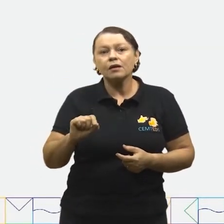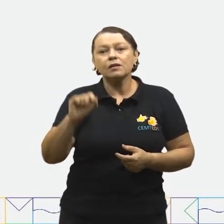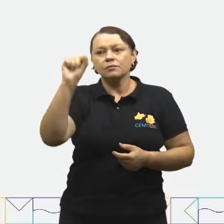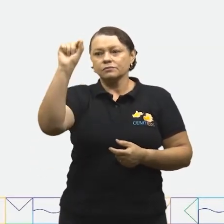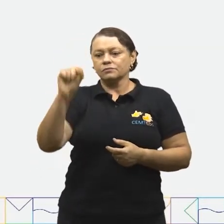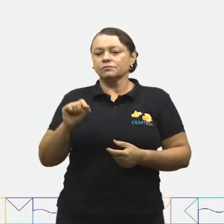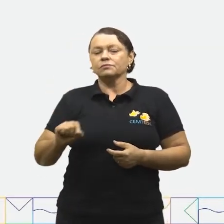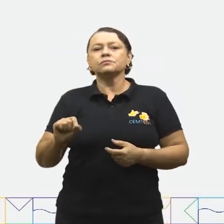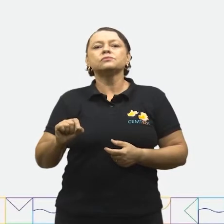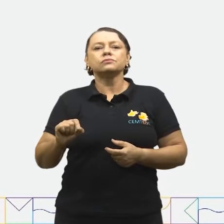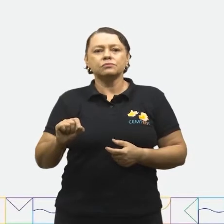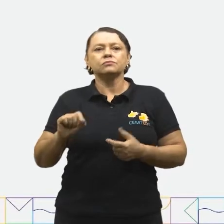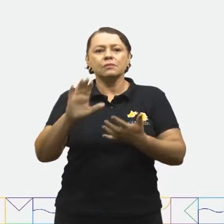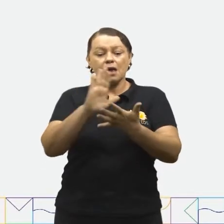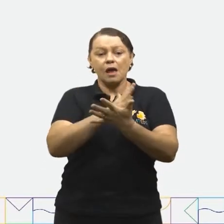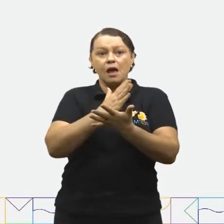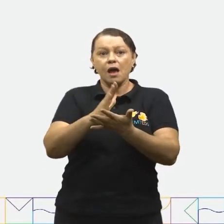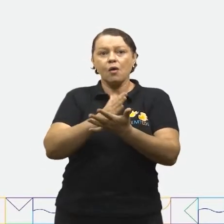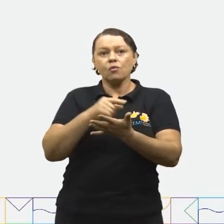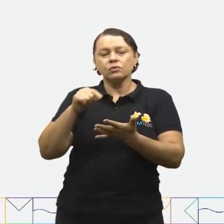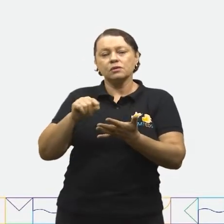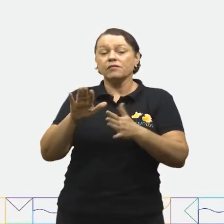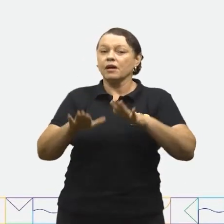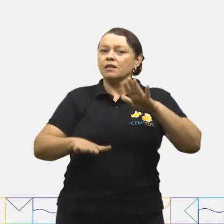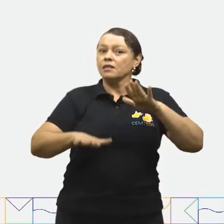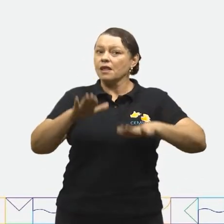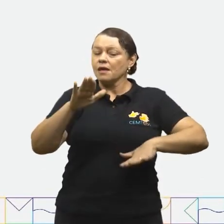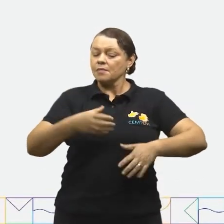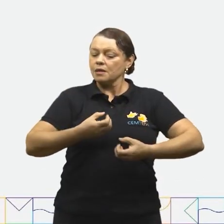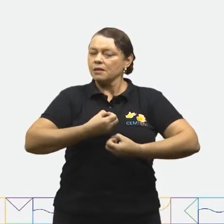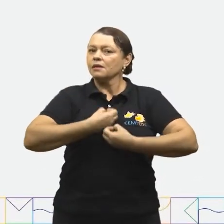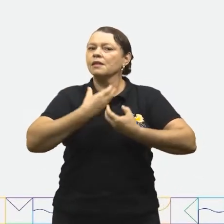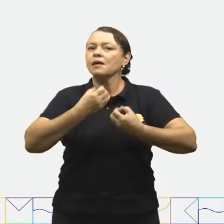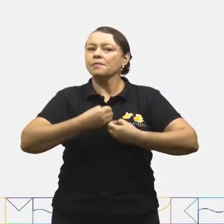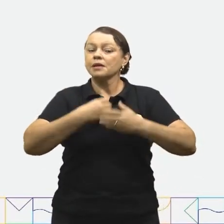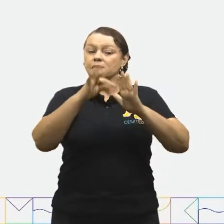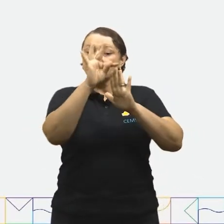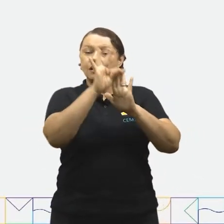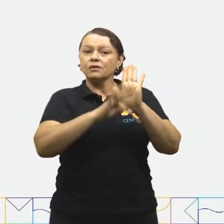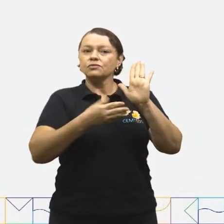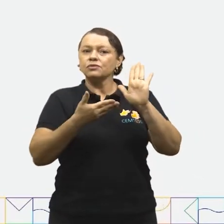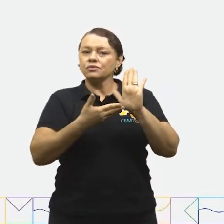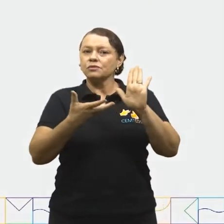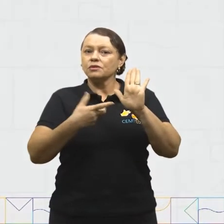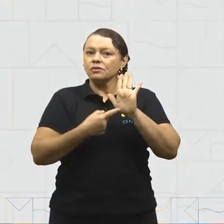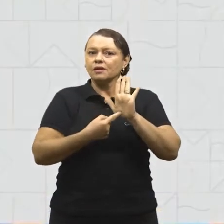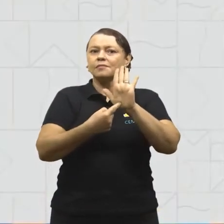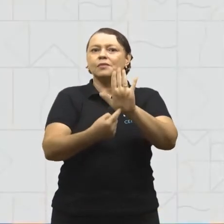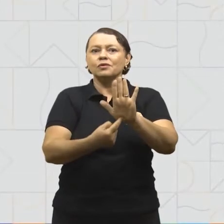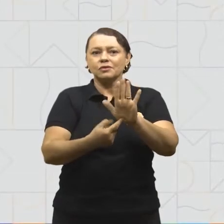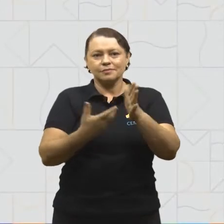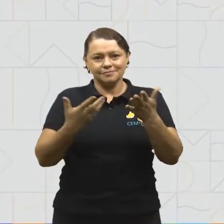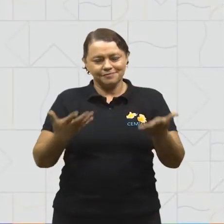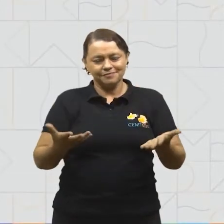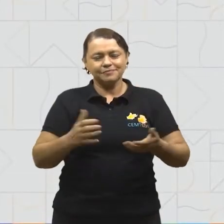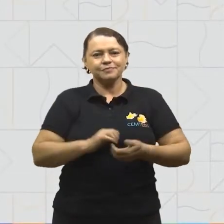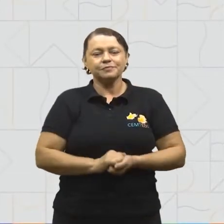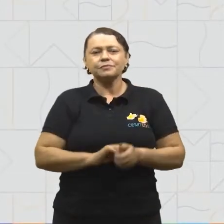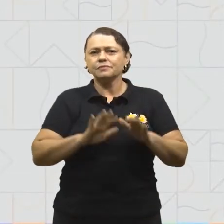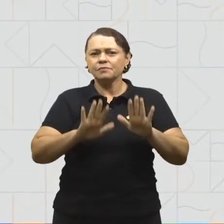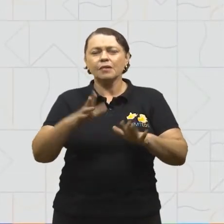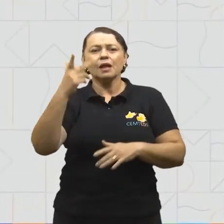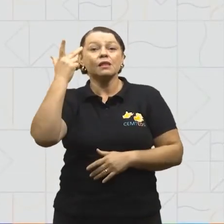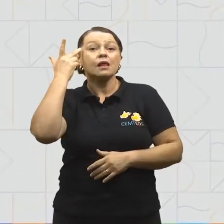mesmo exclamação. Tudo vai depender da mensagem que o texto quer transmitir. O mais comum